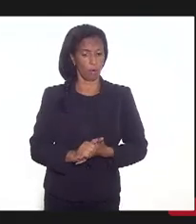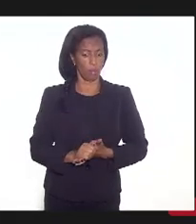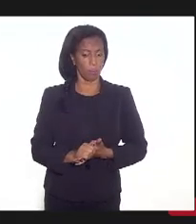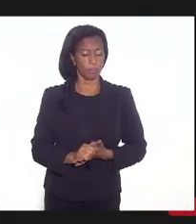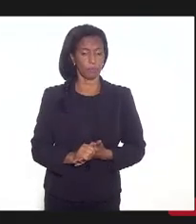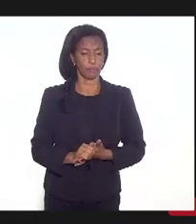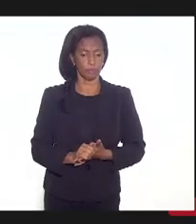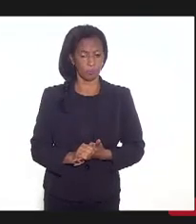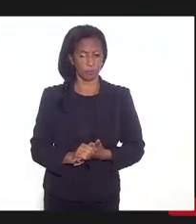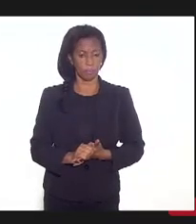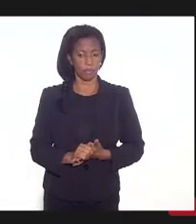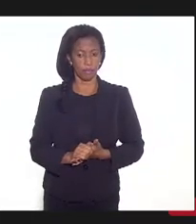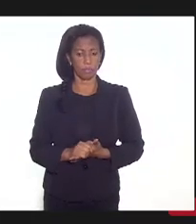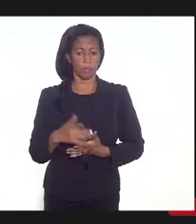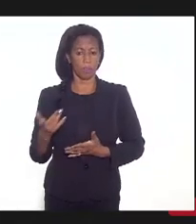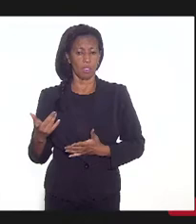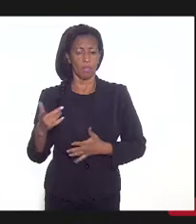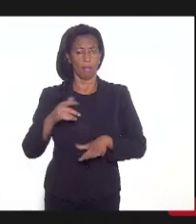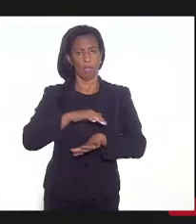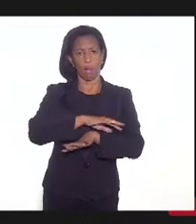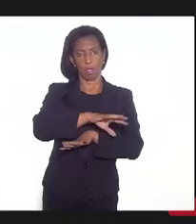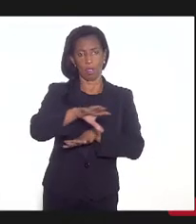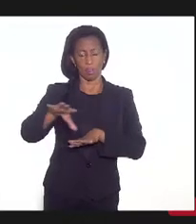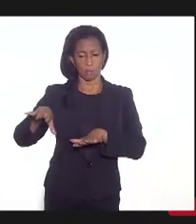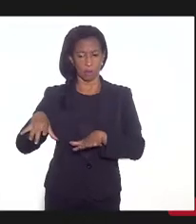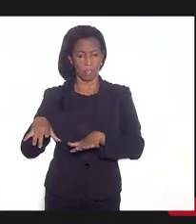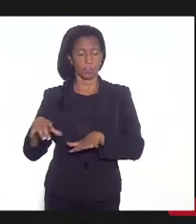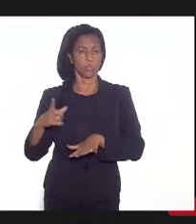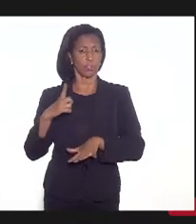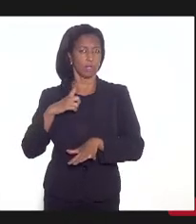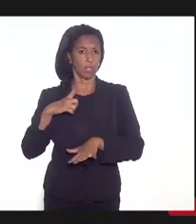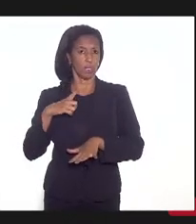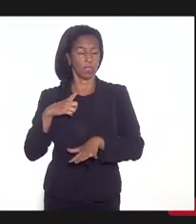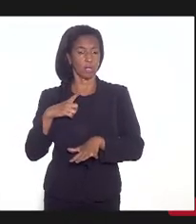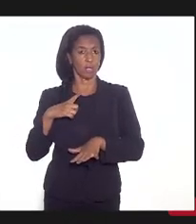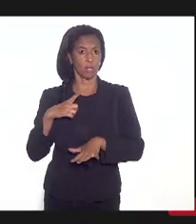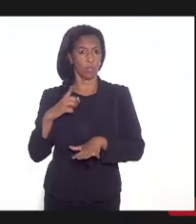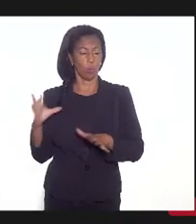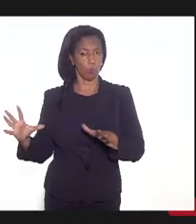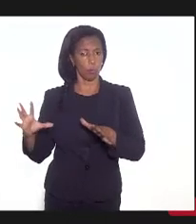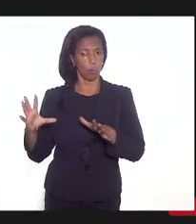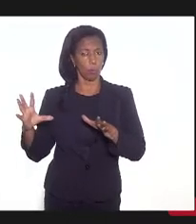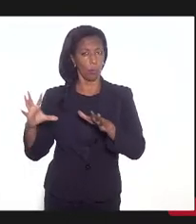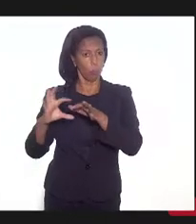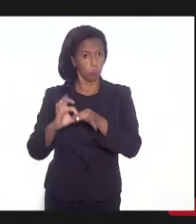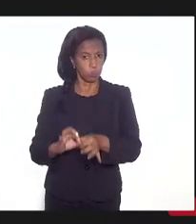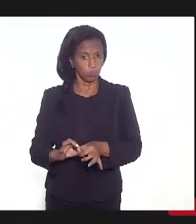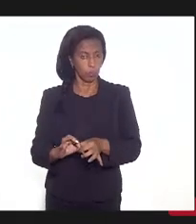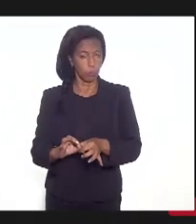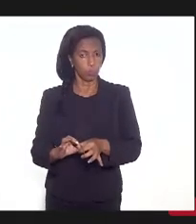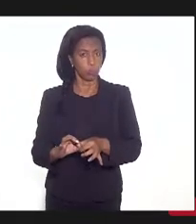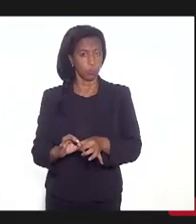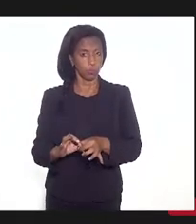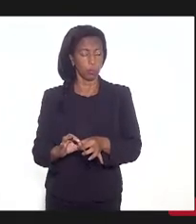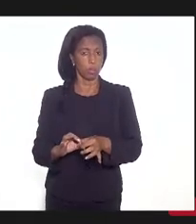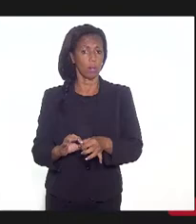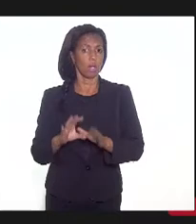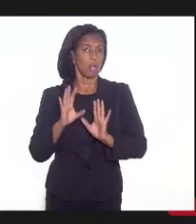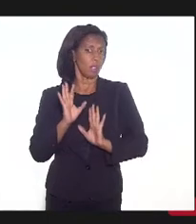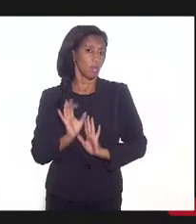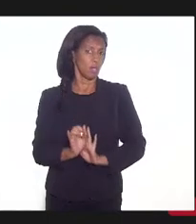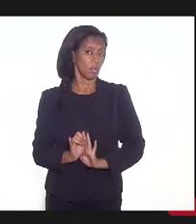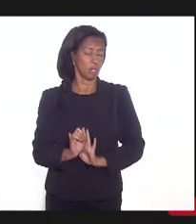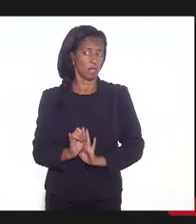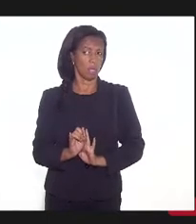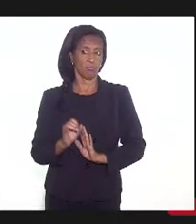apare as arestas, que chegue-se a um consenso. Se nós não chegarmos, de qualquer forma, no dia